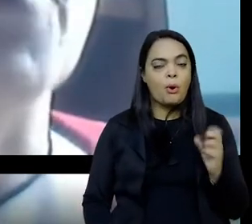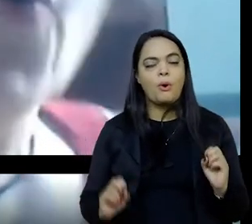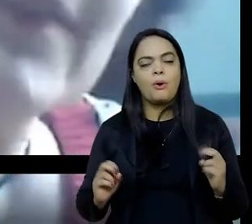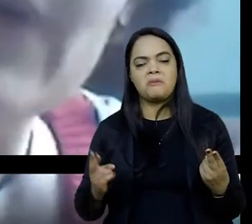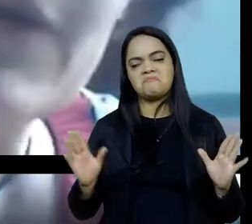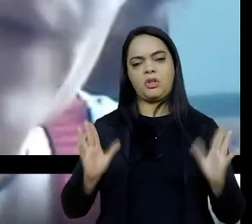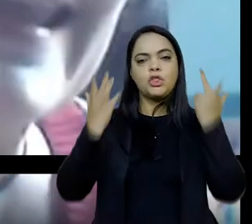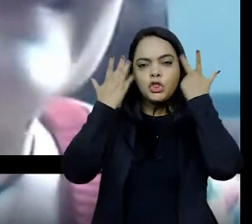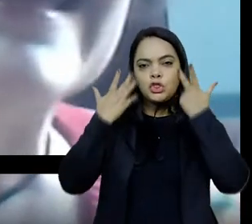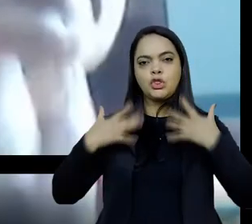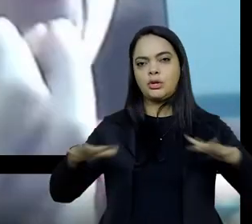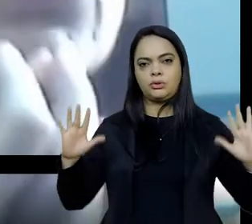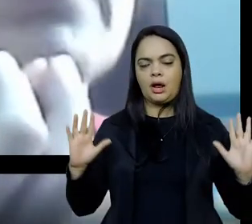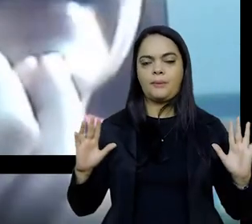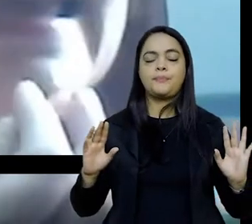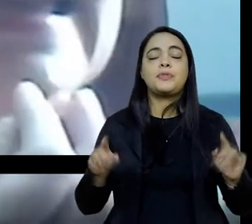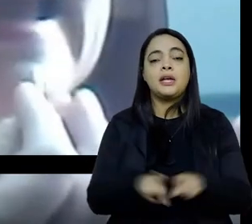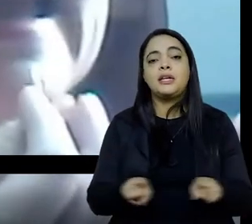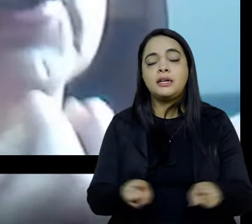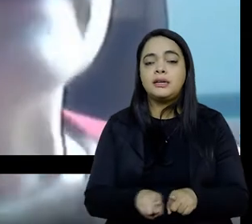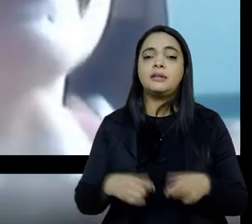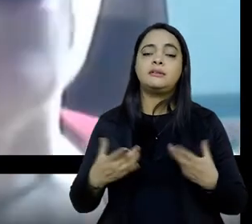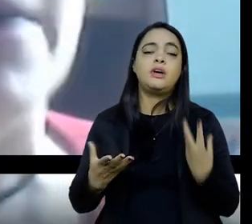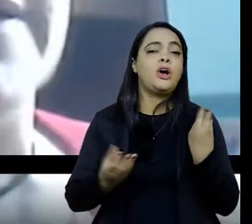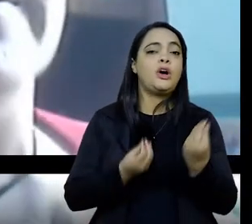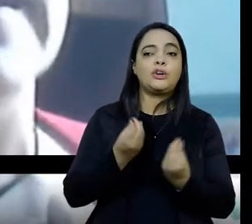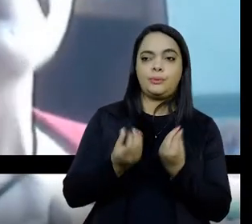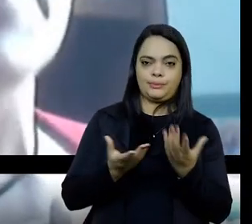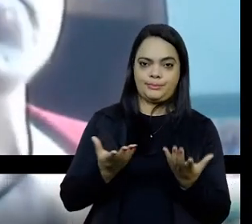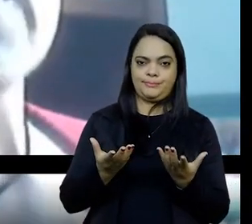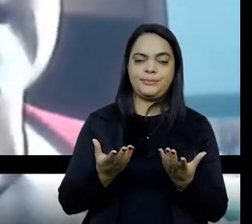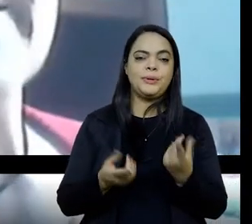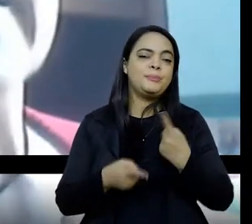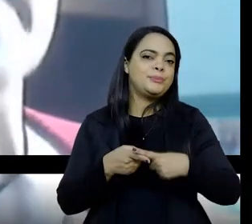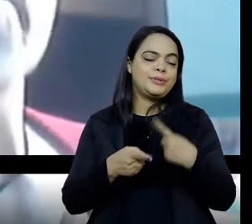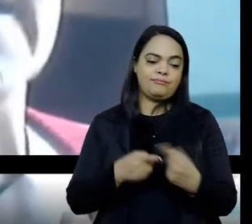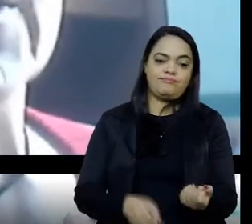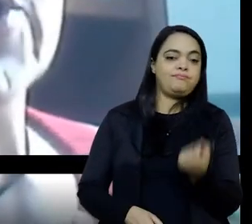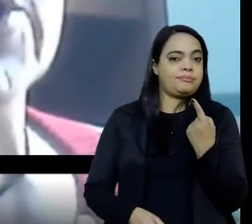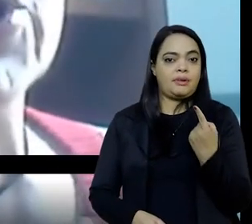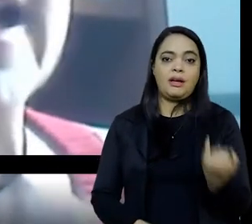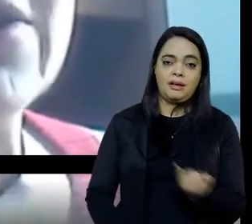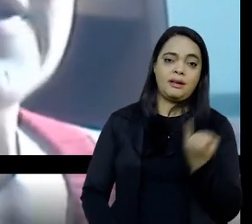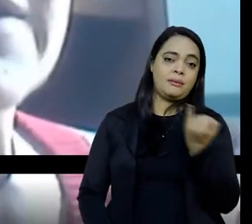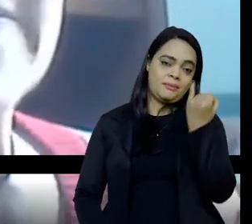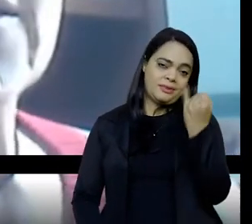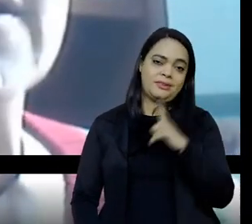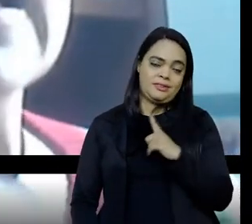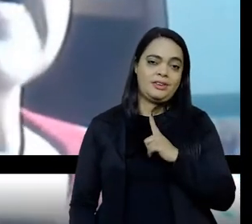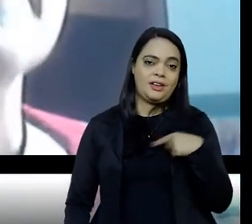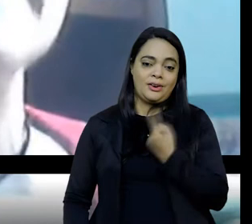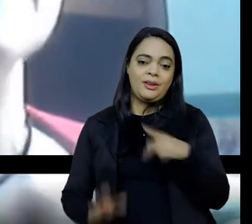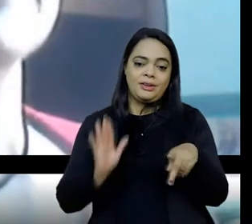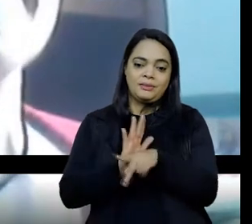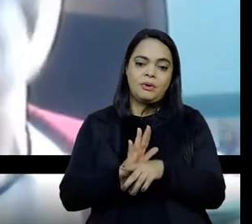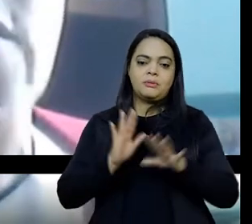que ponto, não é nem até que ponto, mas de que forma, porque eu acho que o estranhamento é importante que a gente gera, inclusive, para nós,